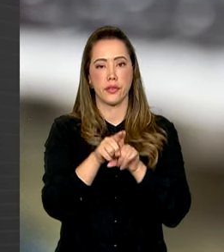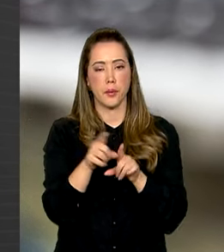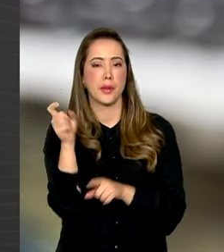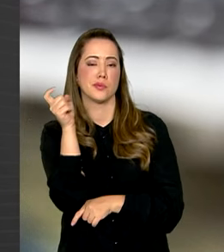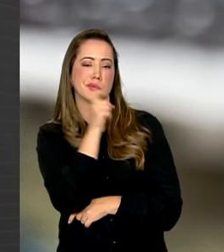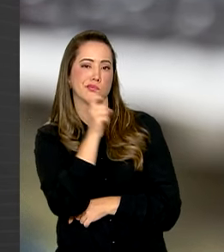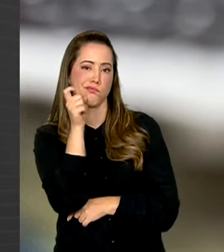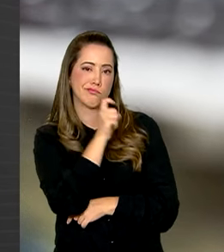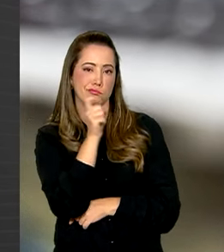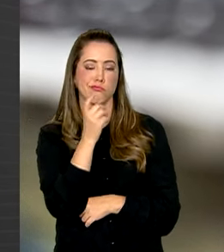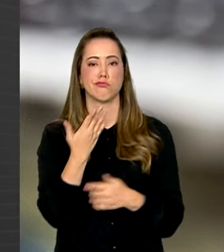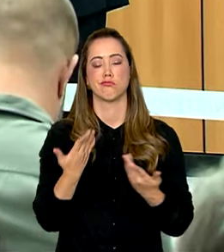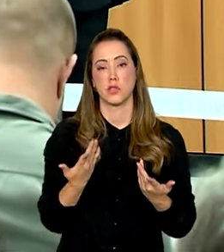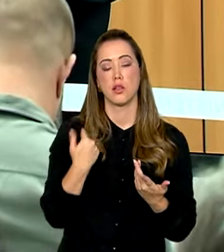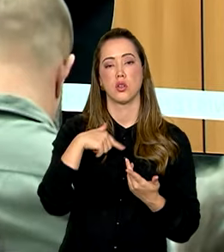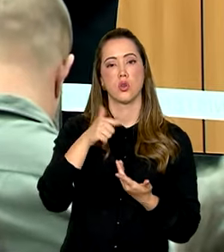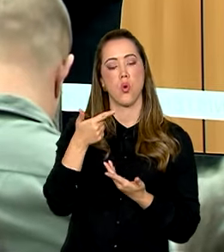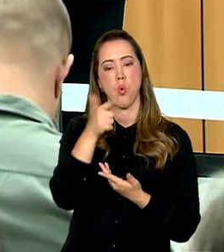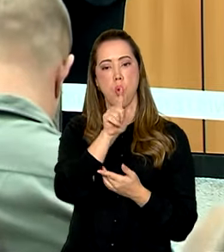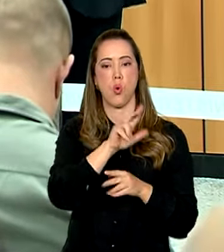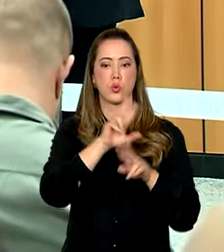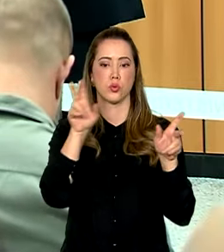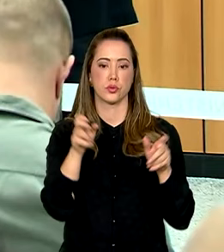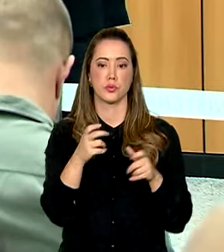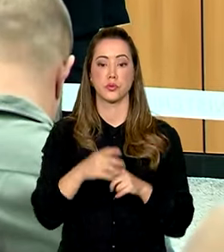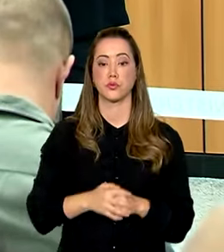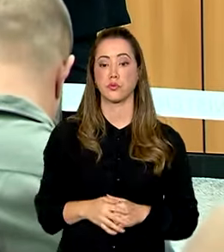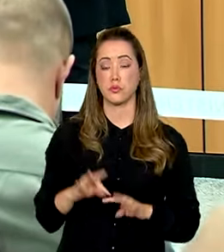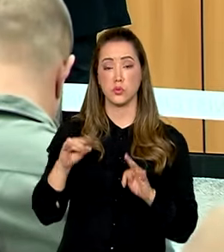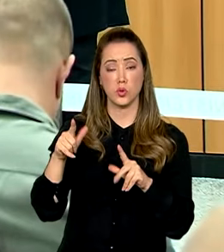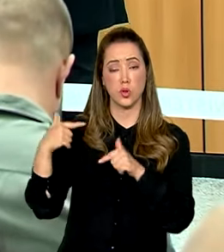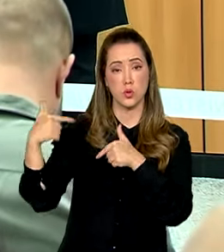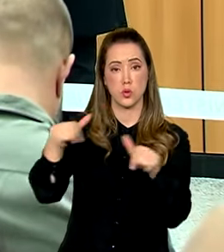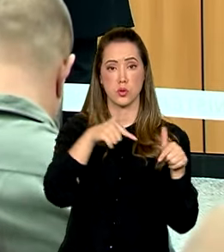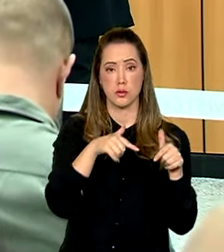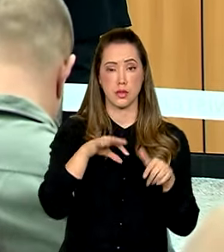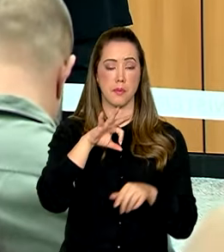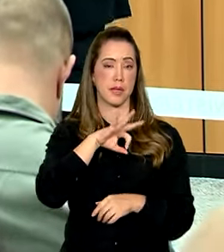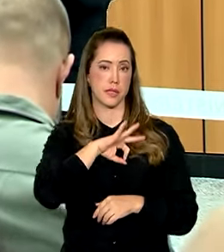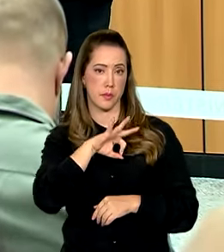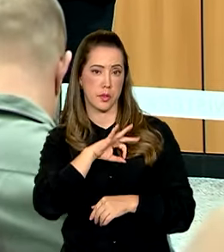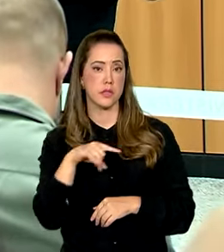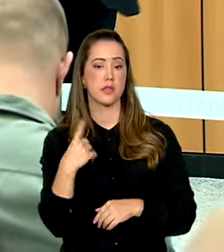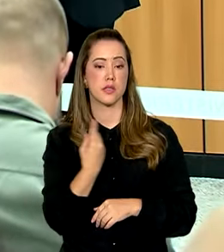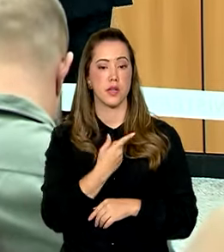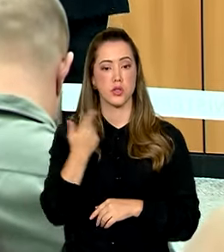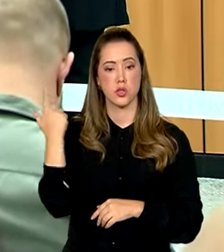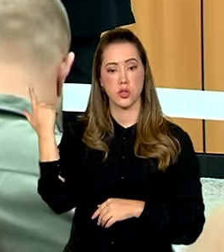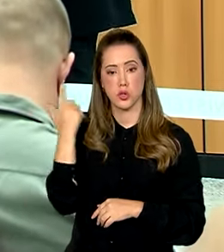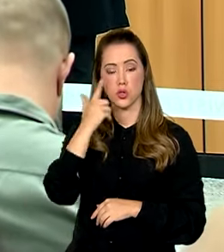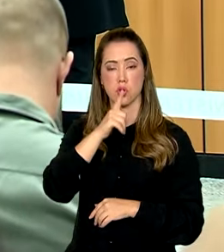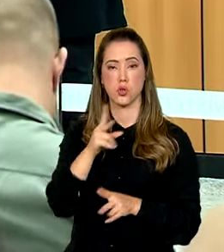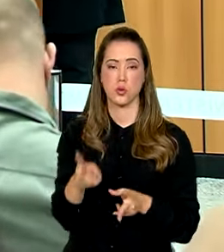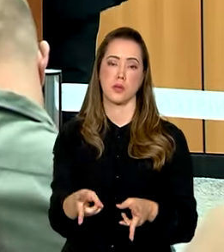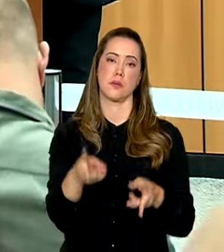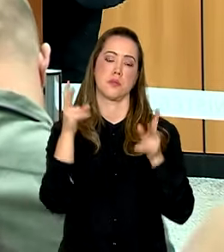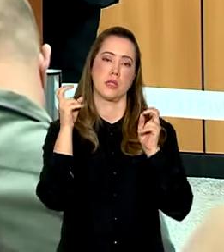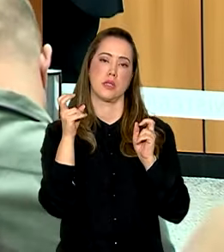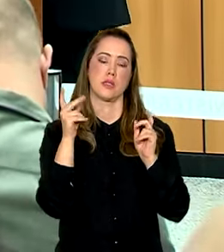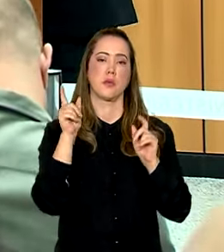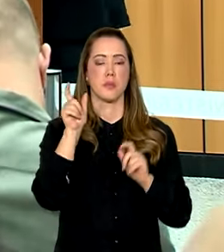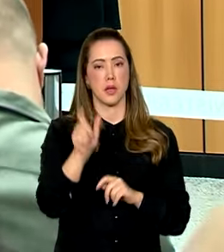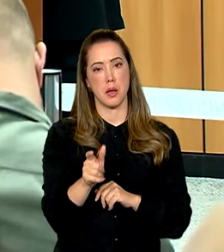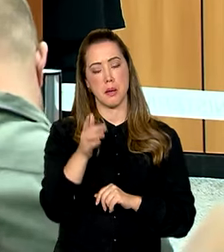práticas delituosas. Todas as operações policiais que nós temos feito identificam a